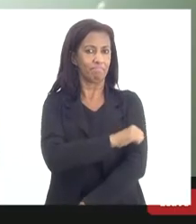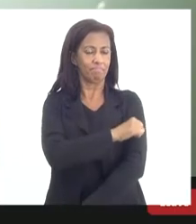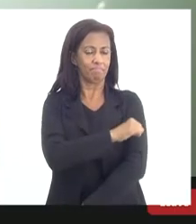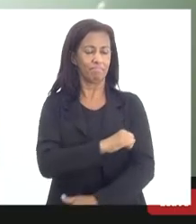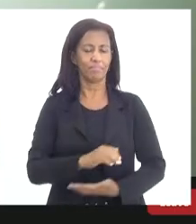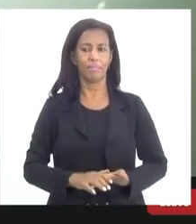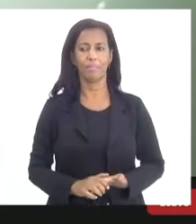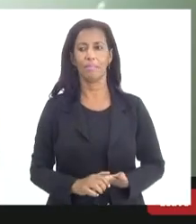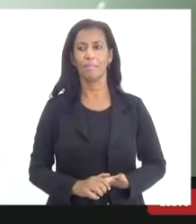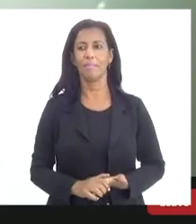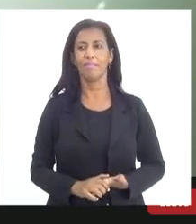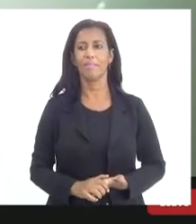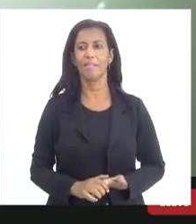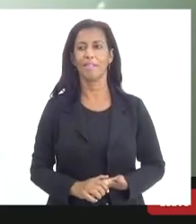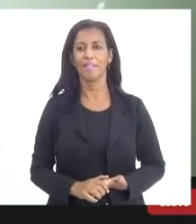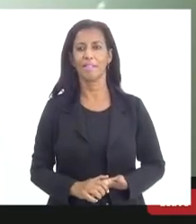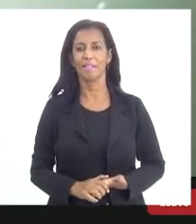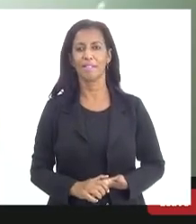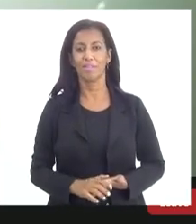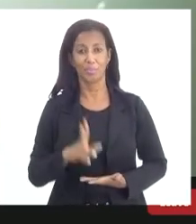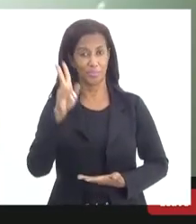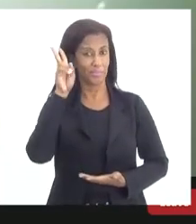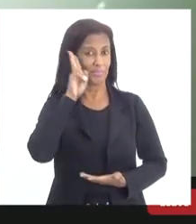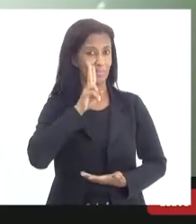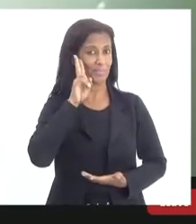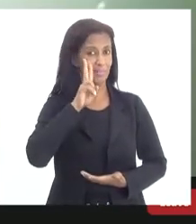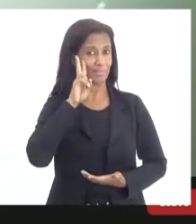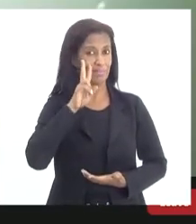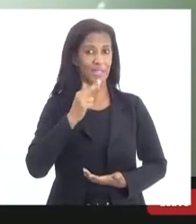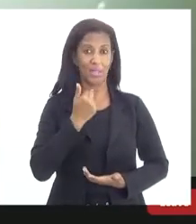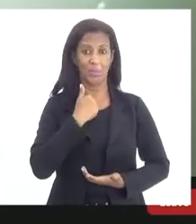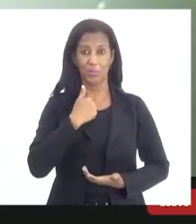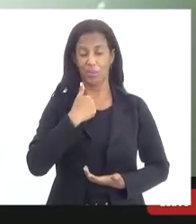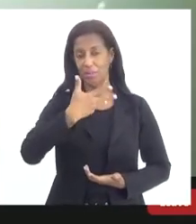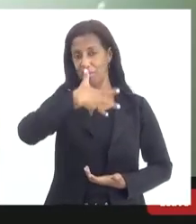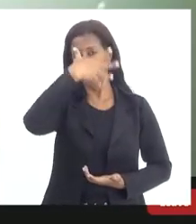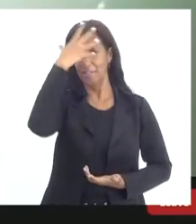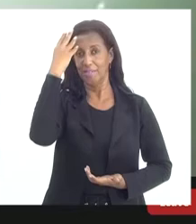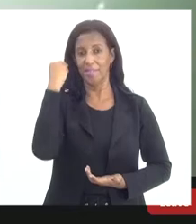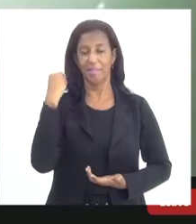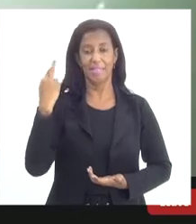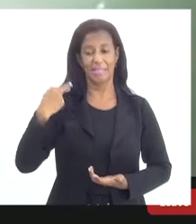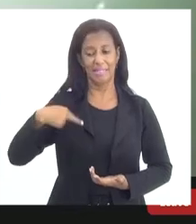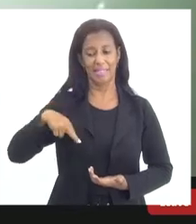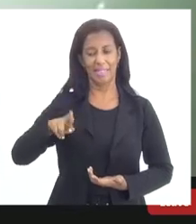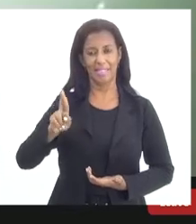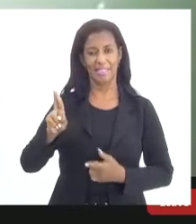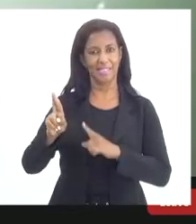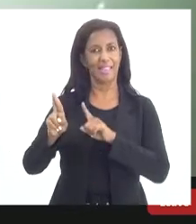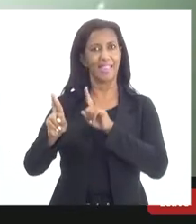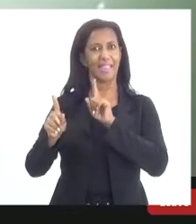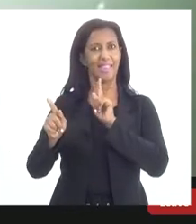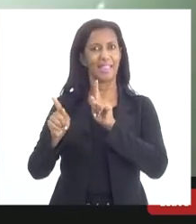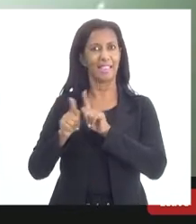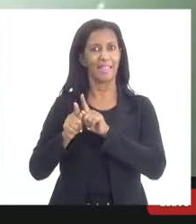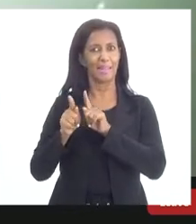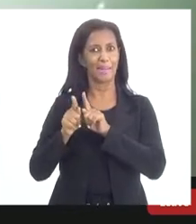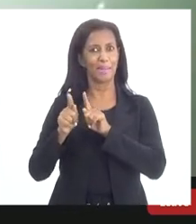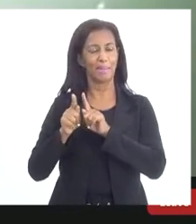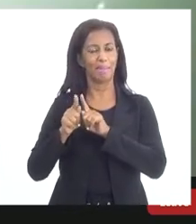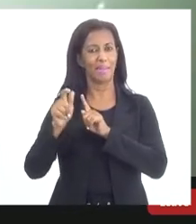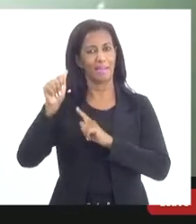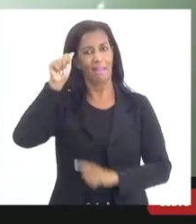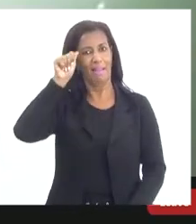aqui o chat lembrando aqui para que a gente não esqueça das religiões de matriz africana que sem dúvida